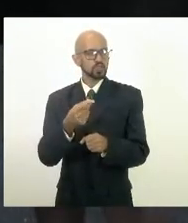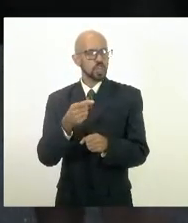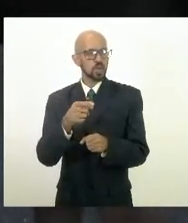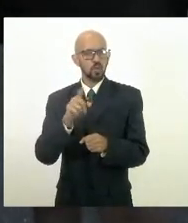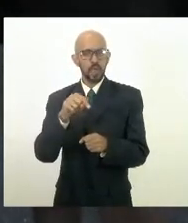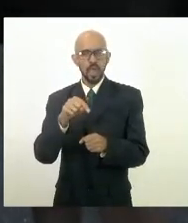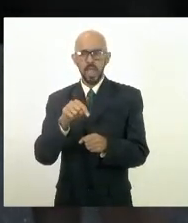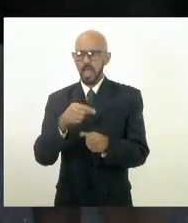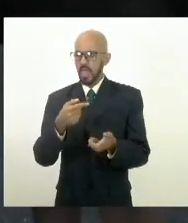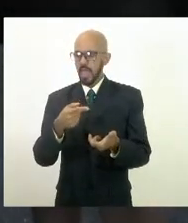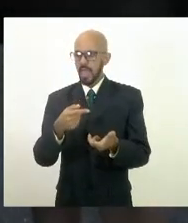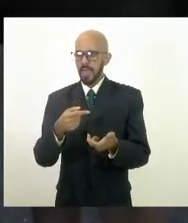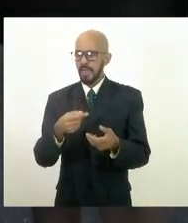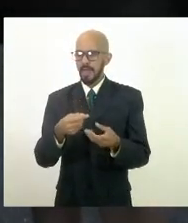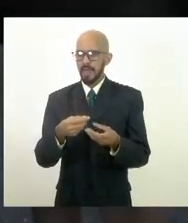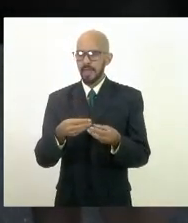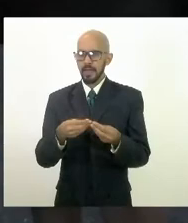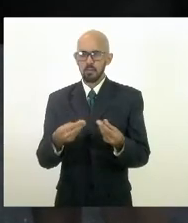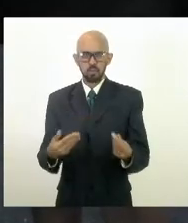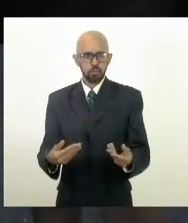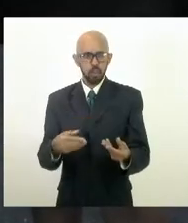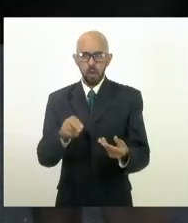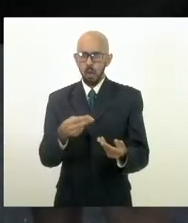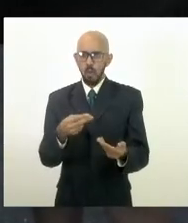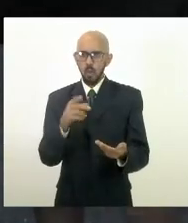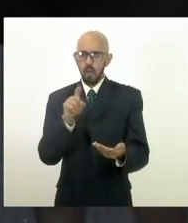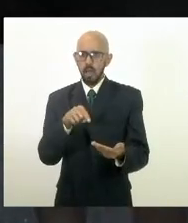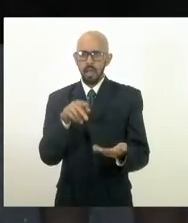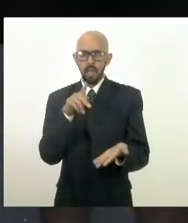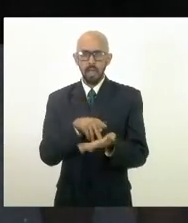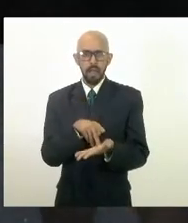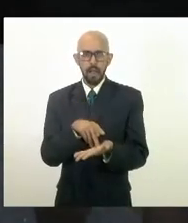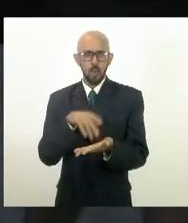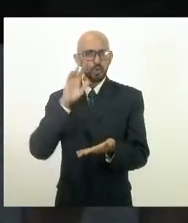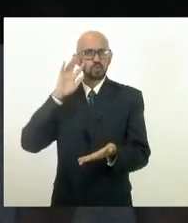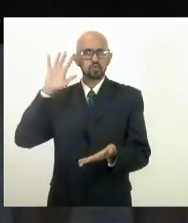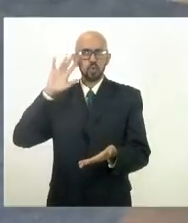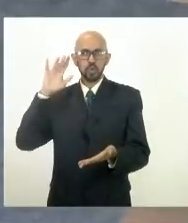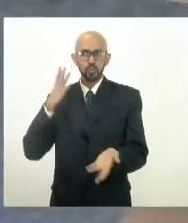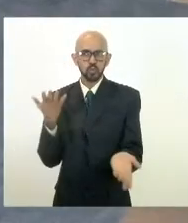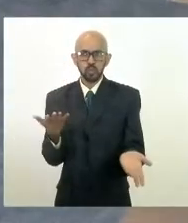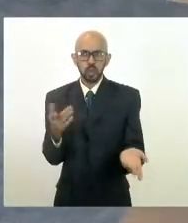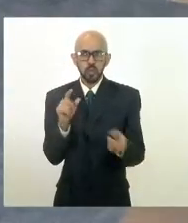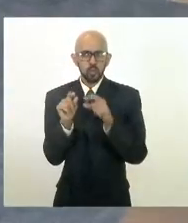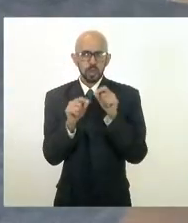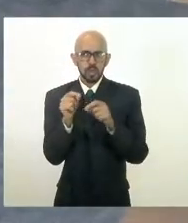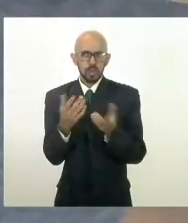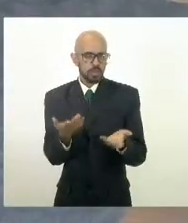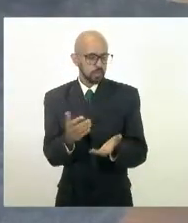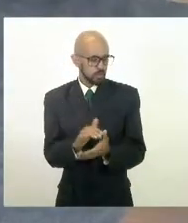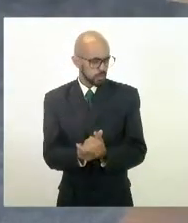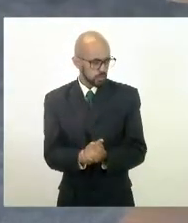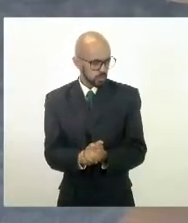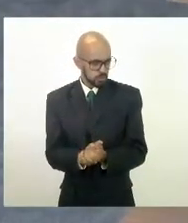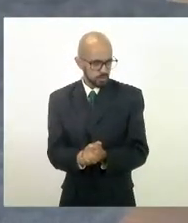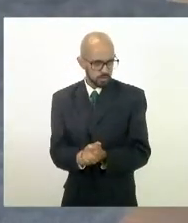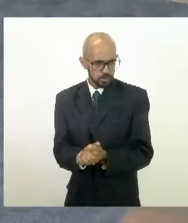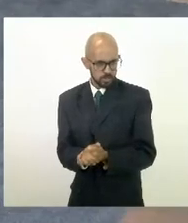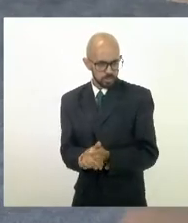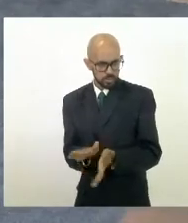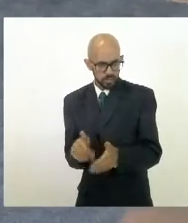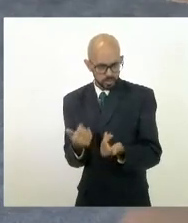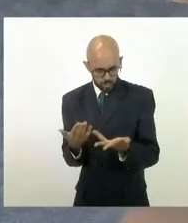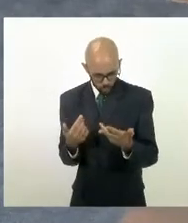ou é do mundo real senhor deputado olha é eu